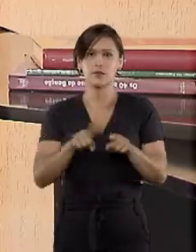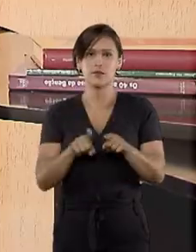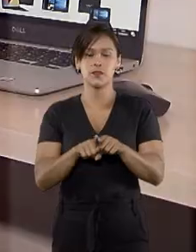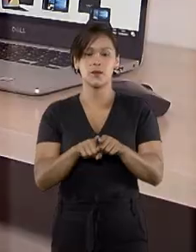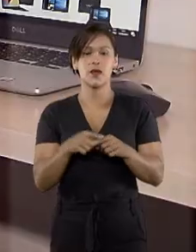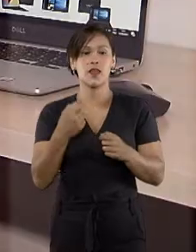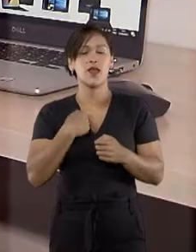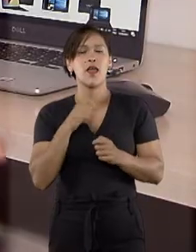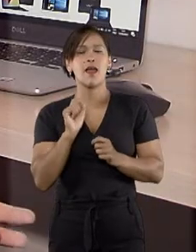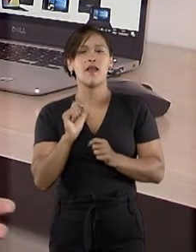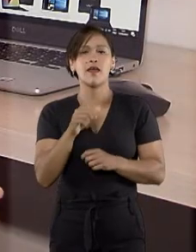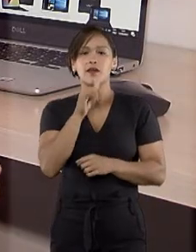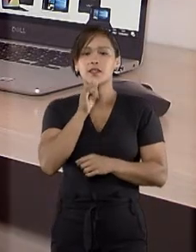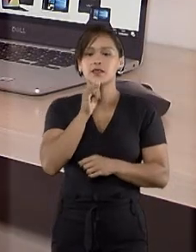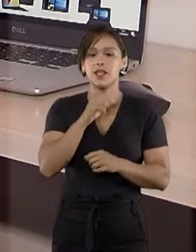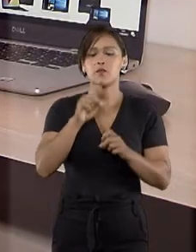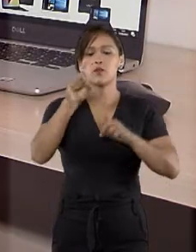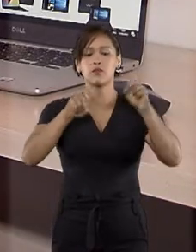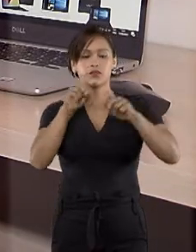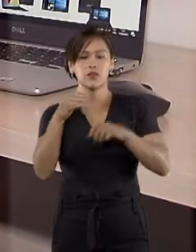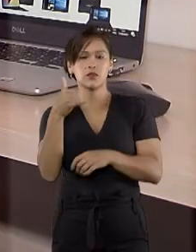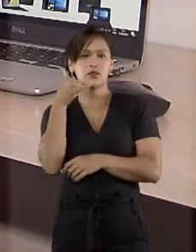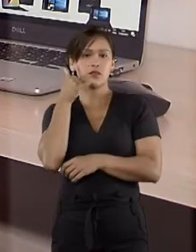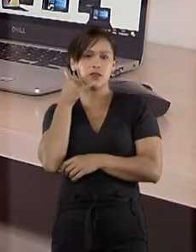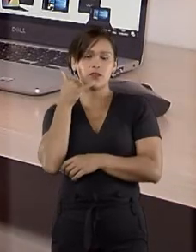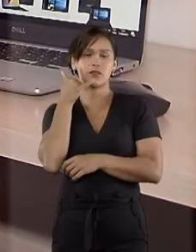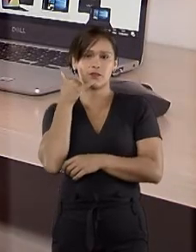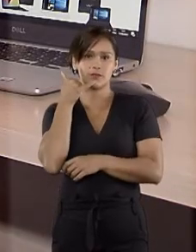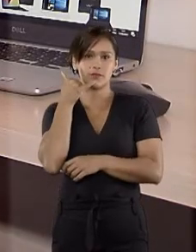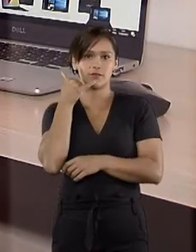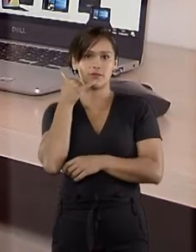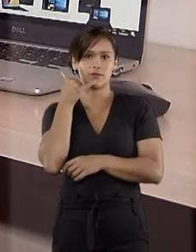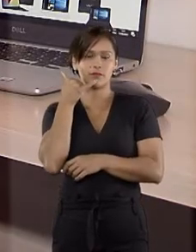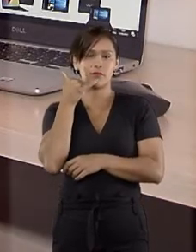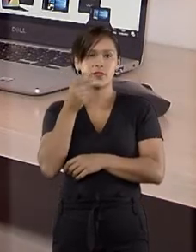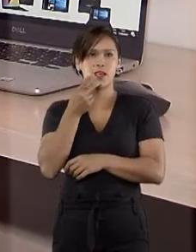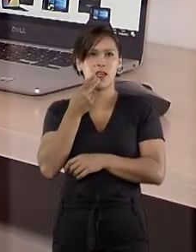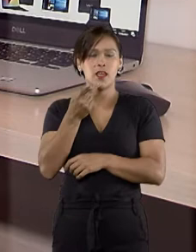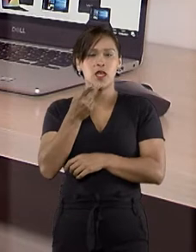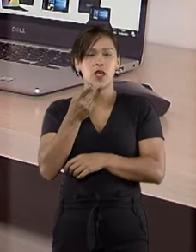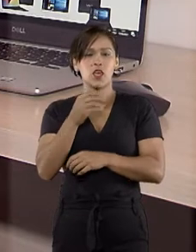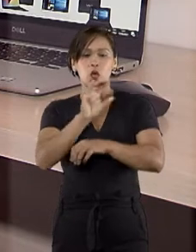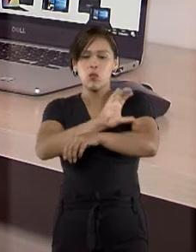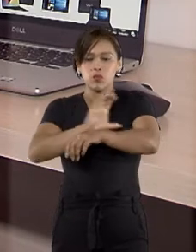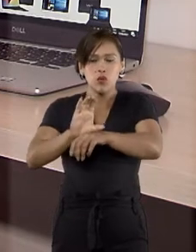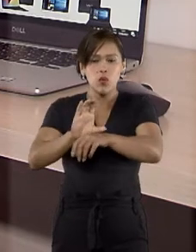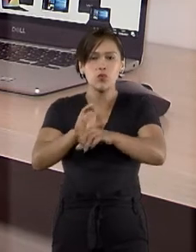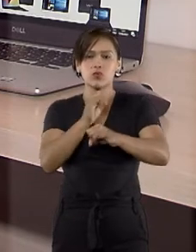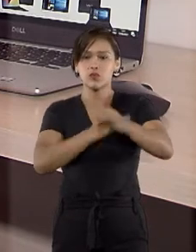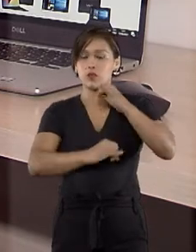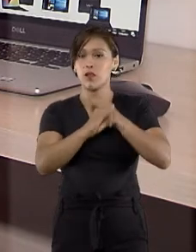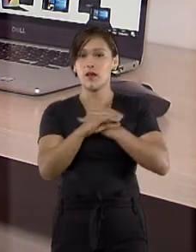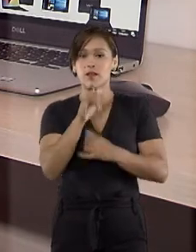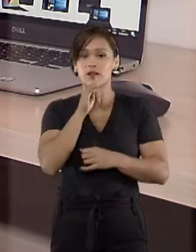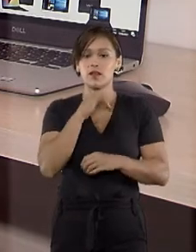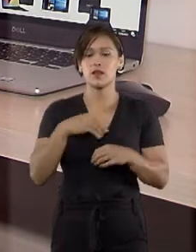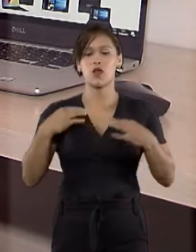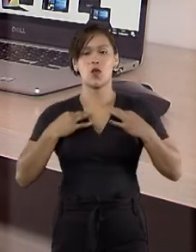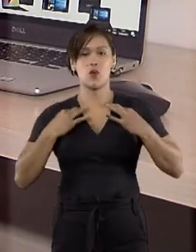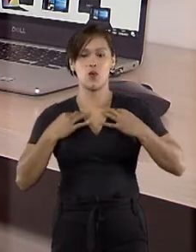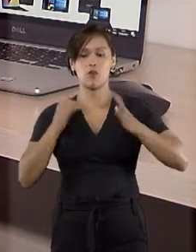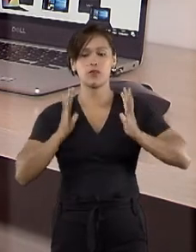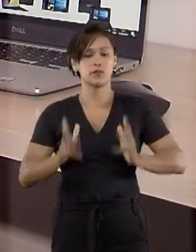também. Questões como computadores, celulares, cursos online, por exemplo,